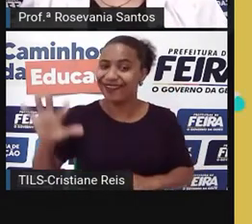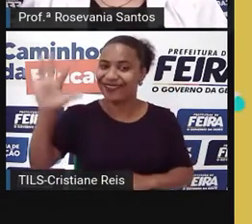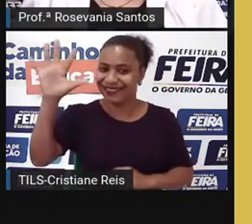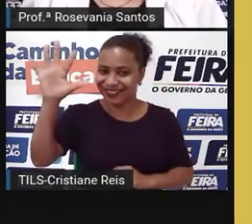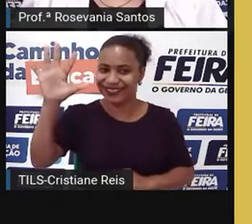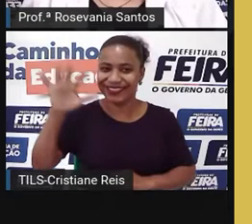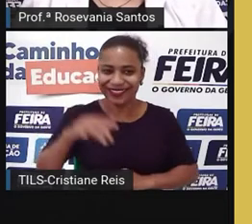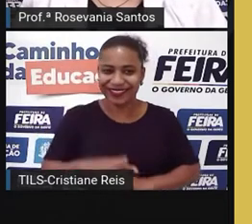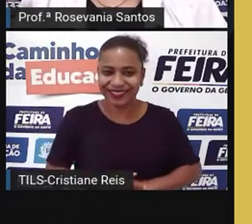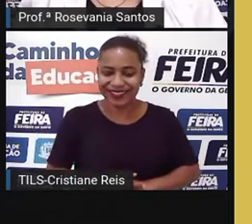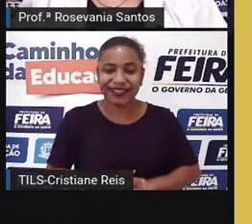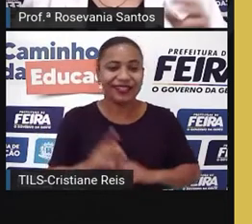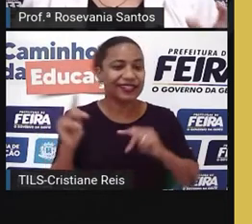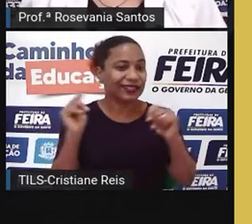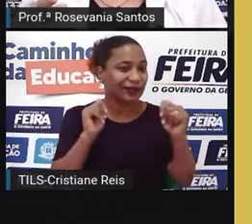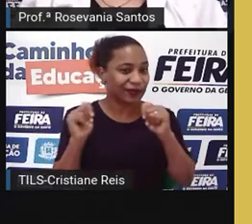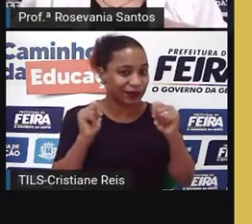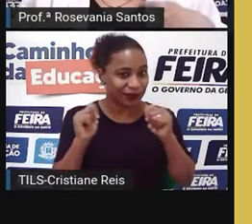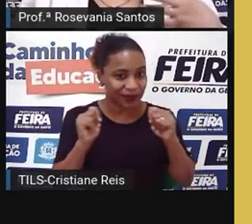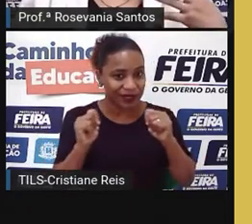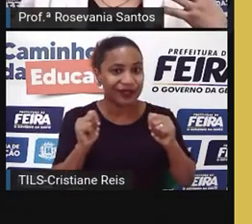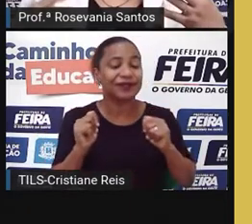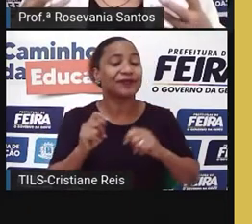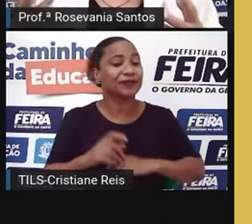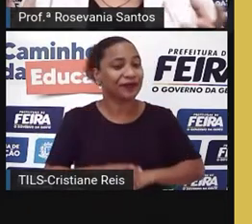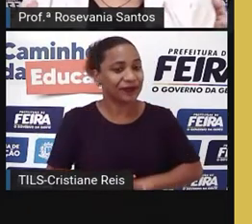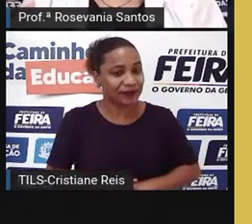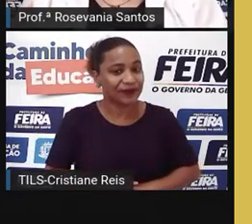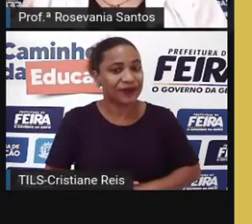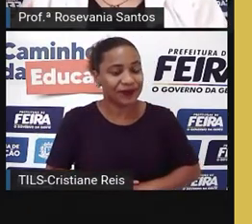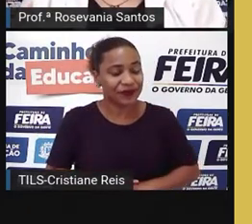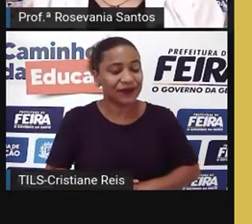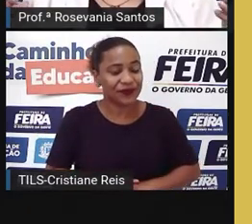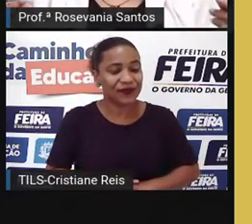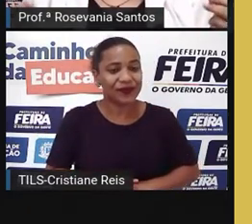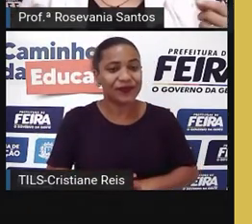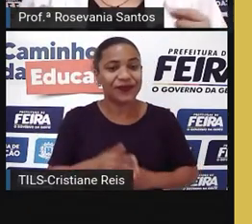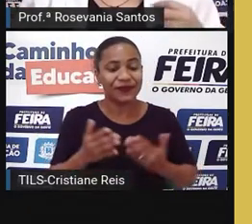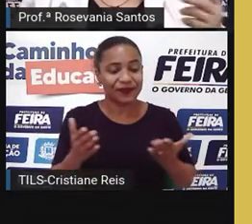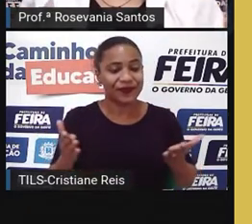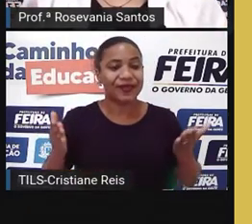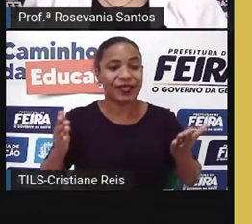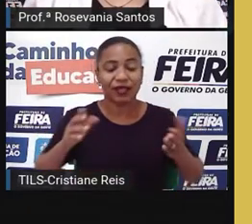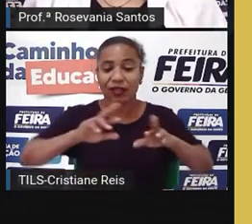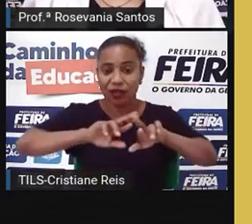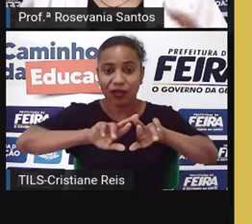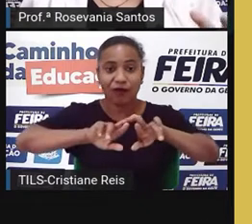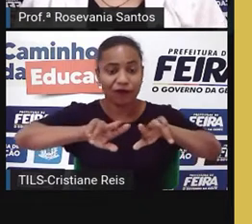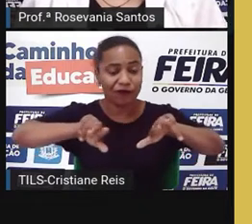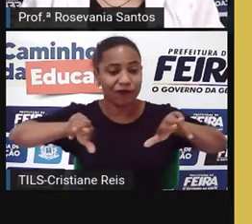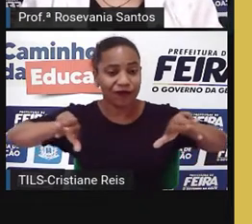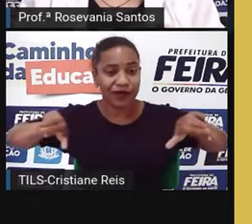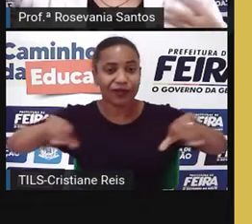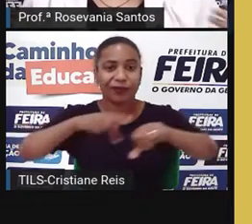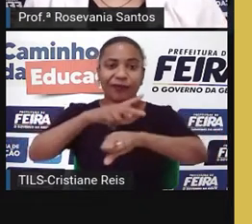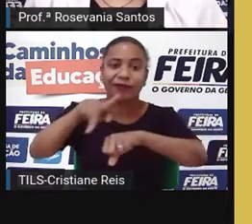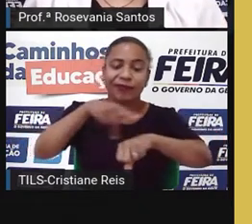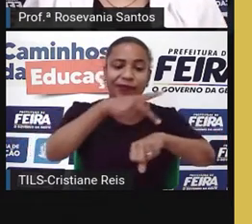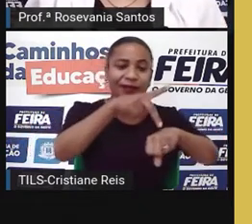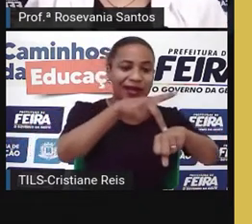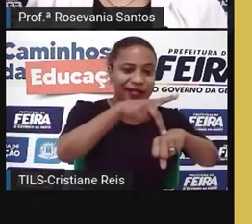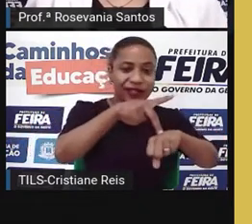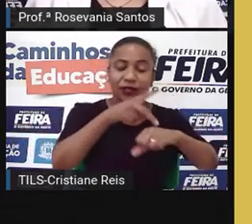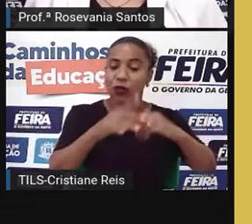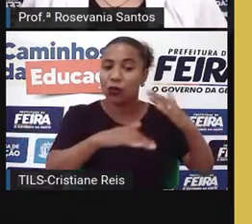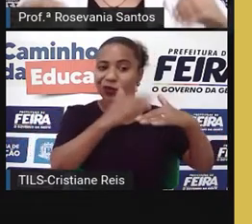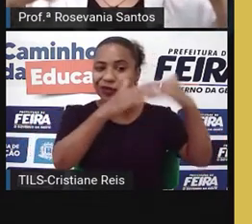E nós temos economia onde você tem toda, vamos dizer assim, essa diversidade entre países que não crescem